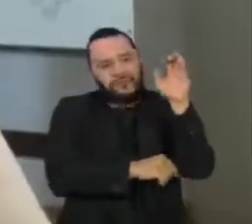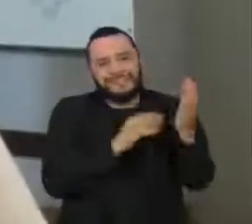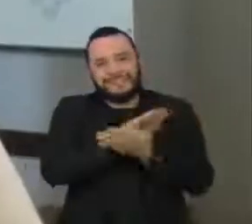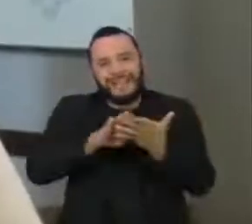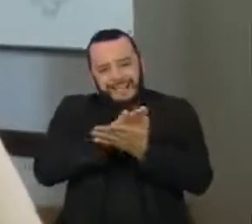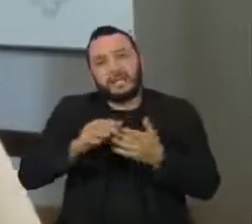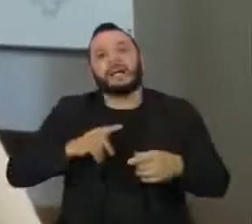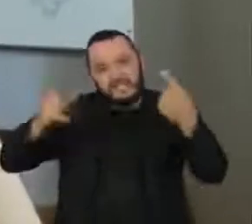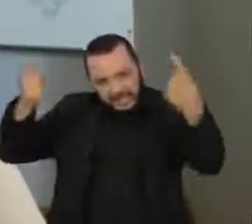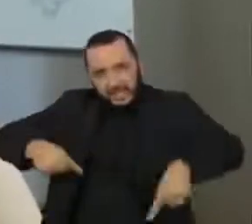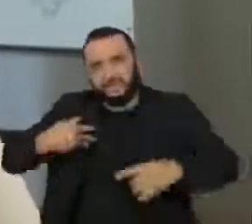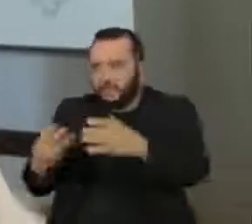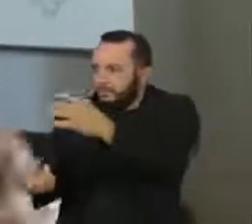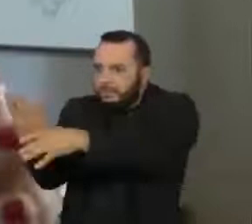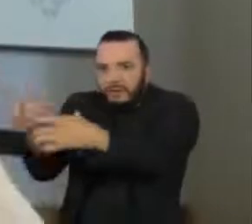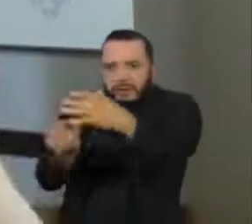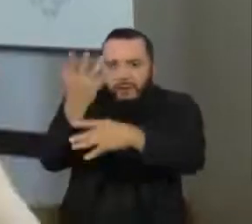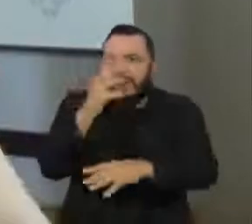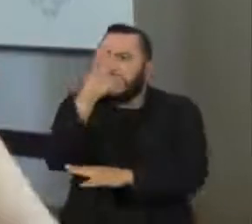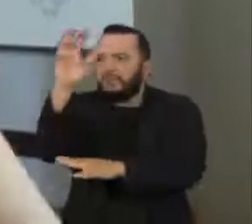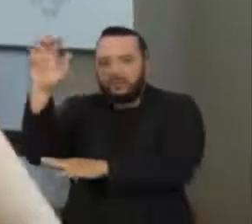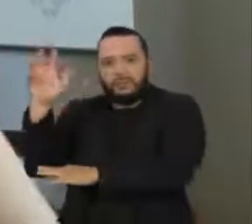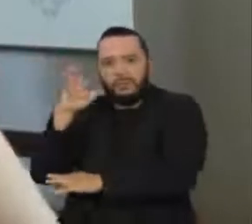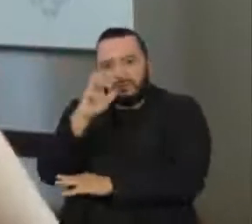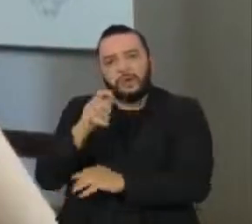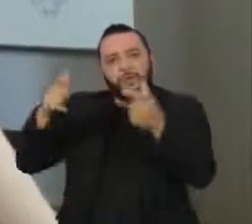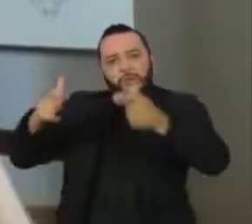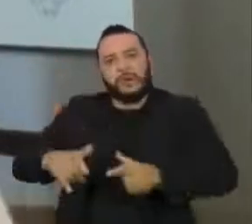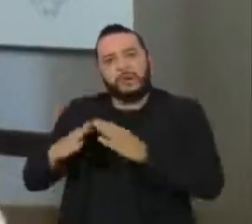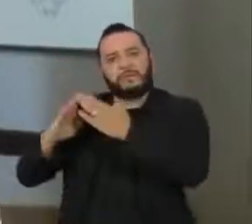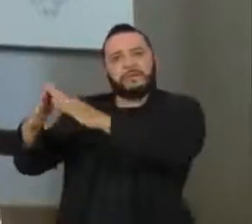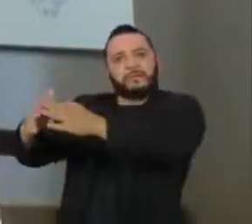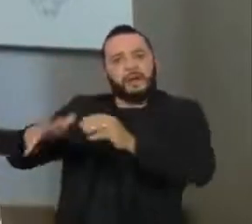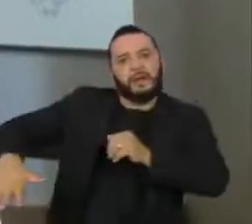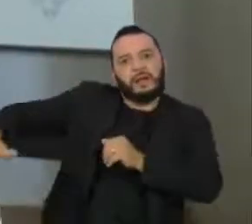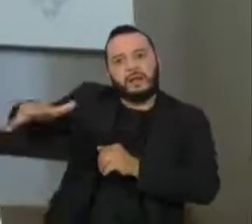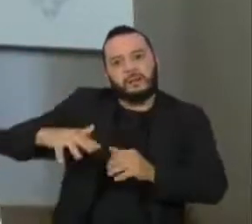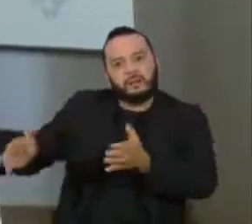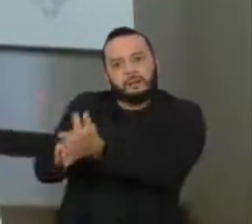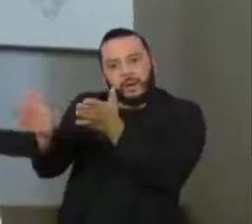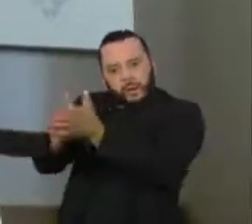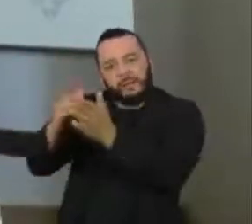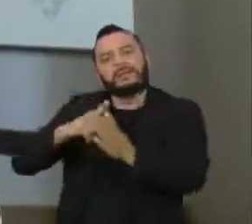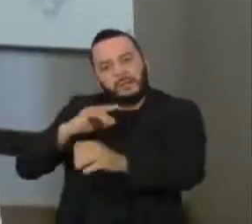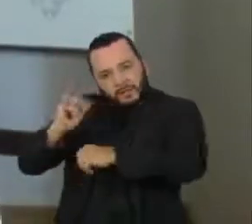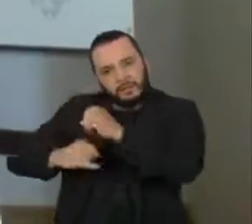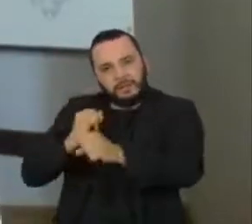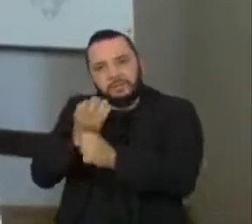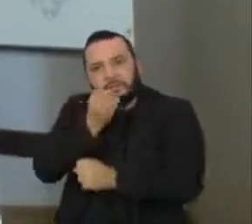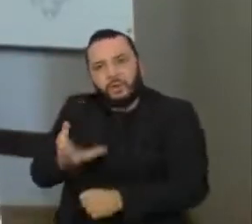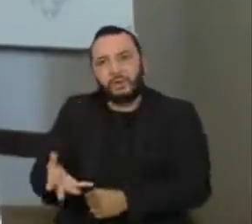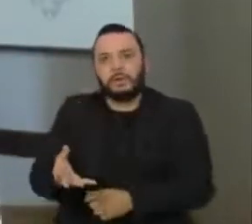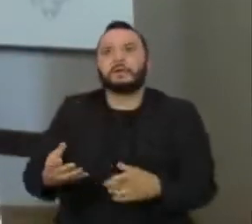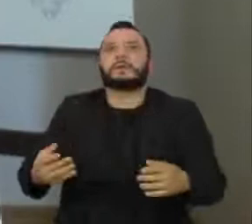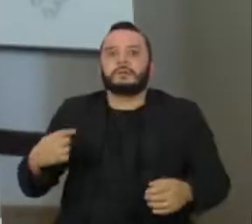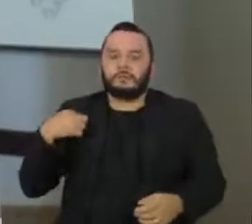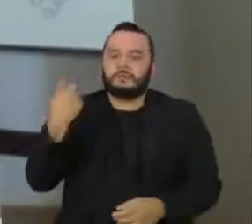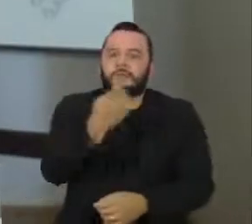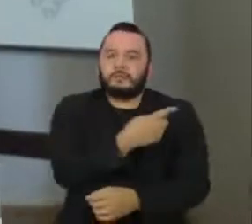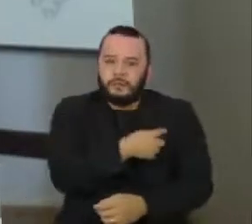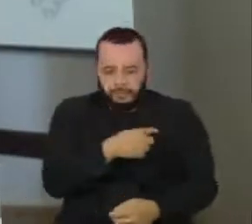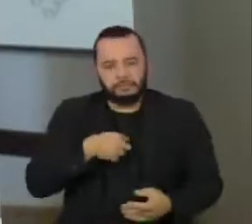Hoje a gente tem um fundo que foi desenhado para poder investir nessa